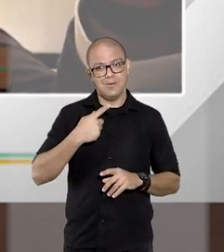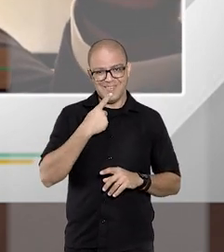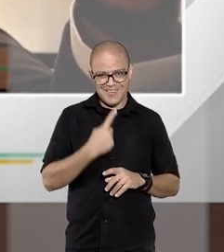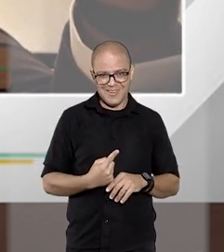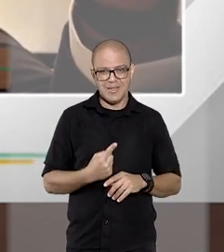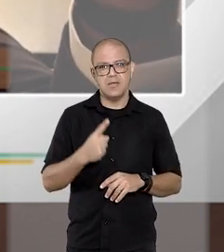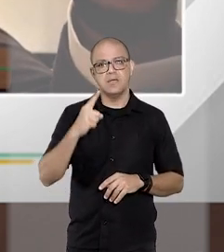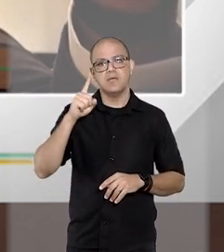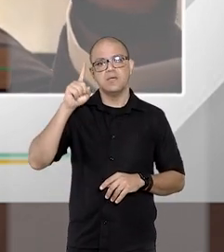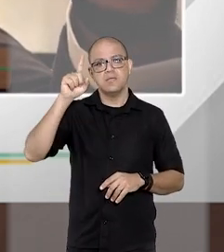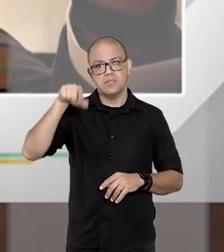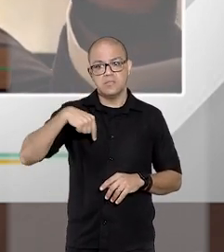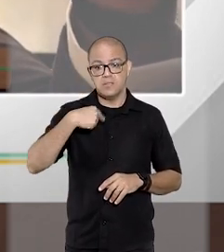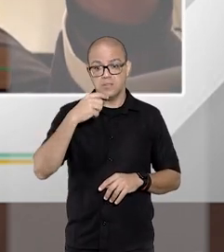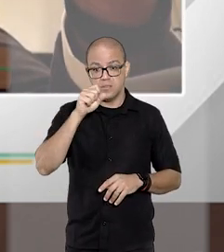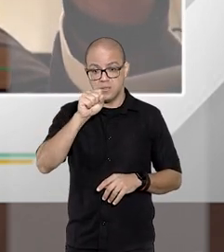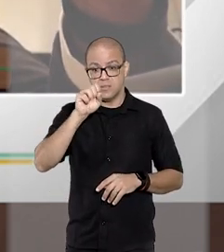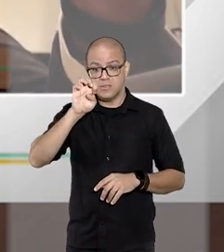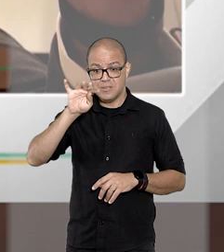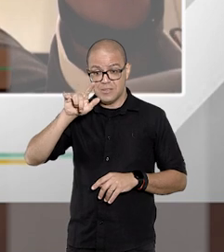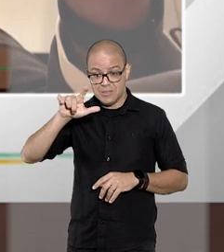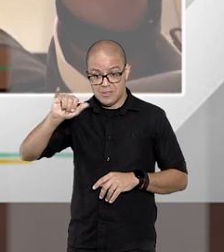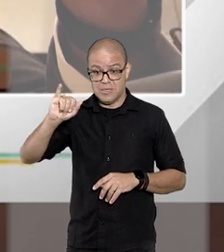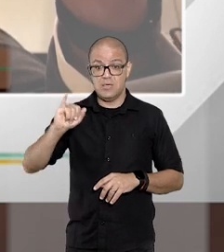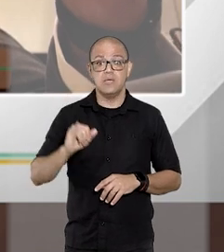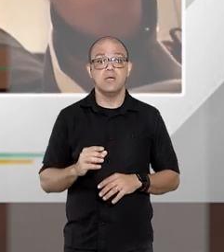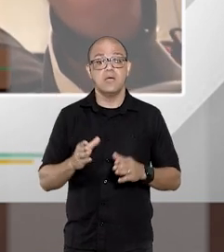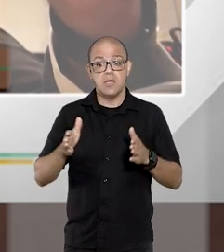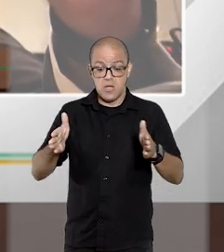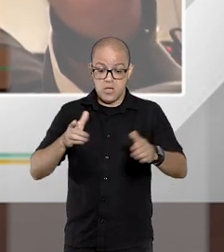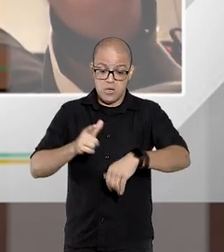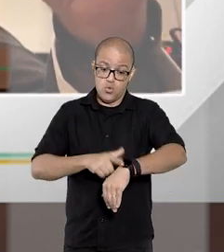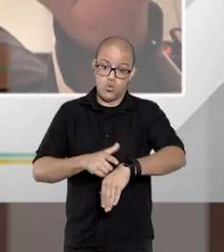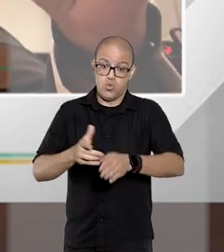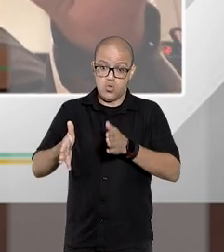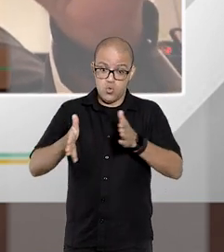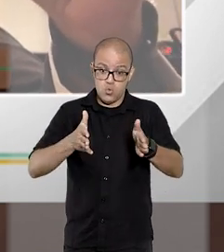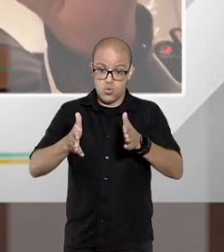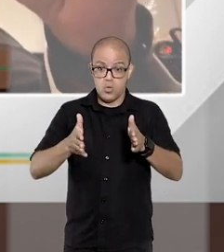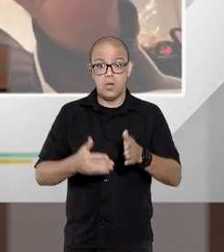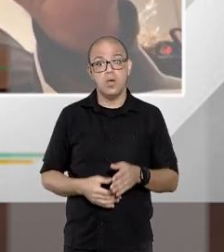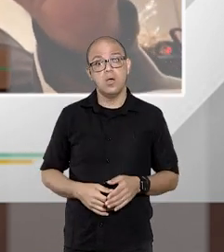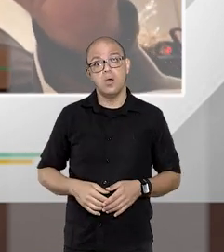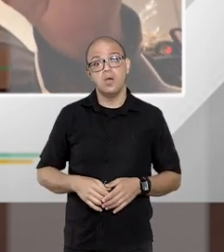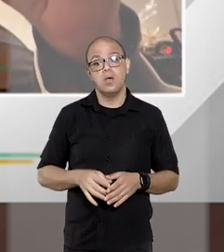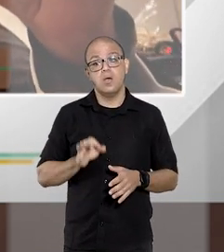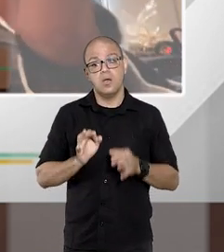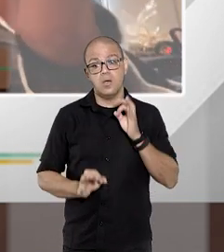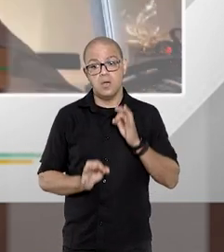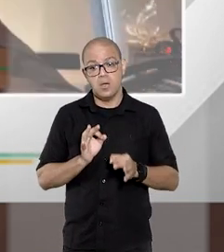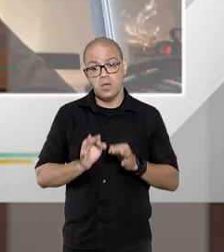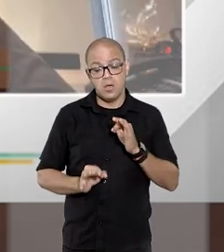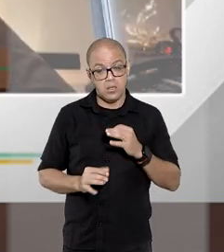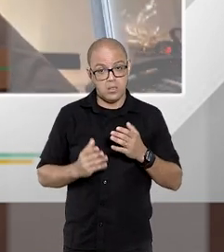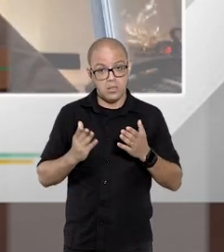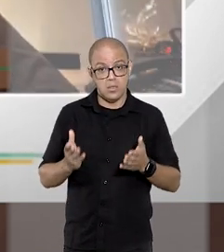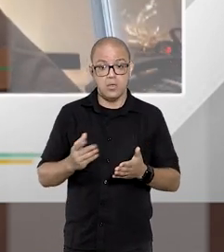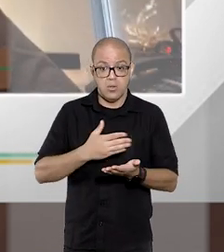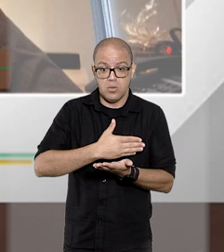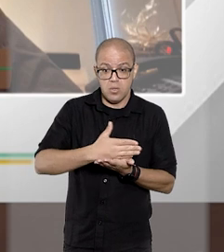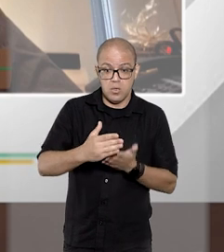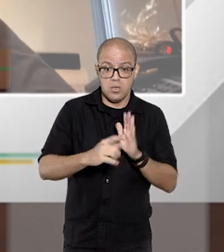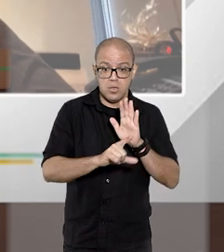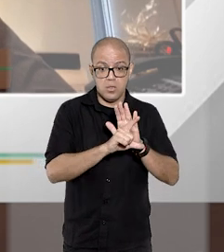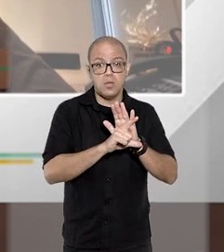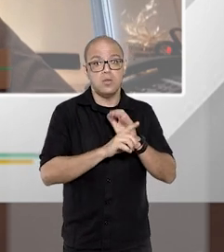como dito é que essa ação seja célere que isso seja julgado num tempo razoável que é o que prevê inclusive o